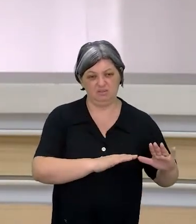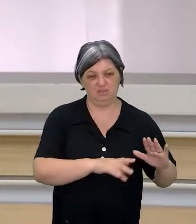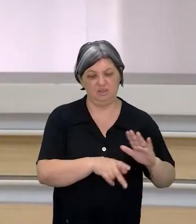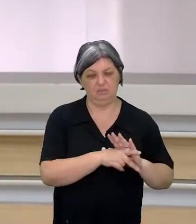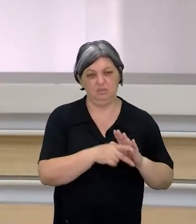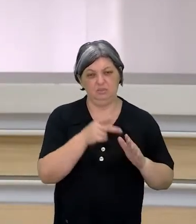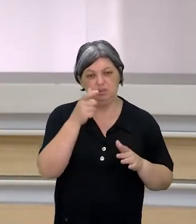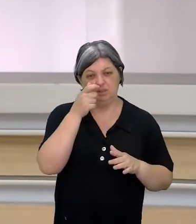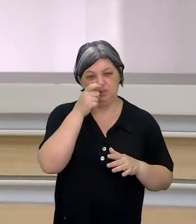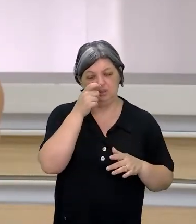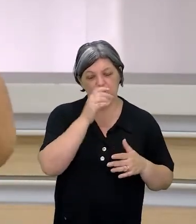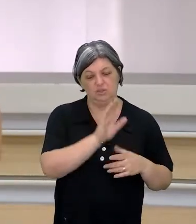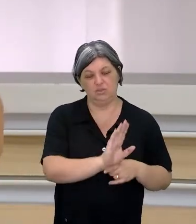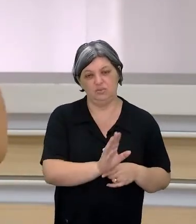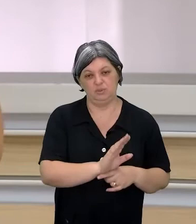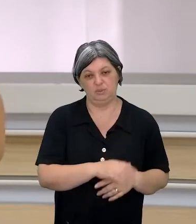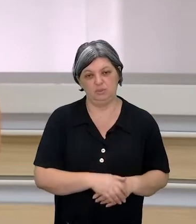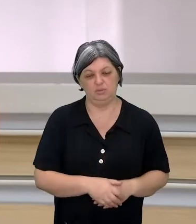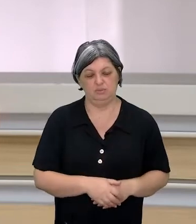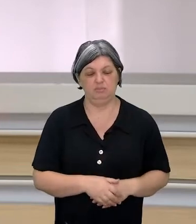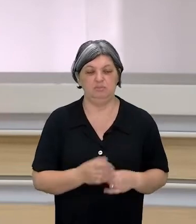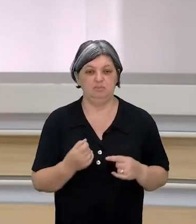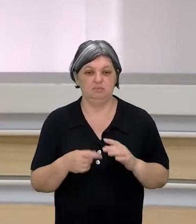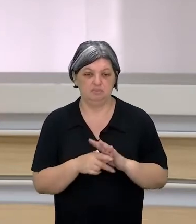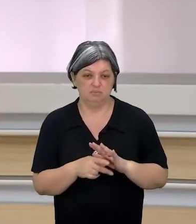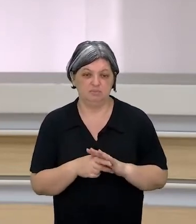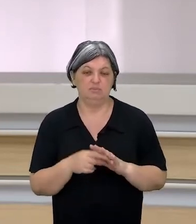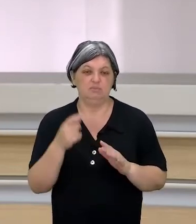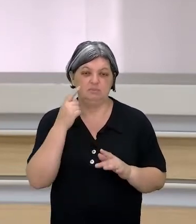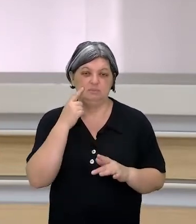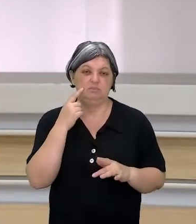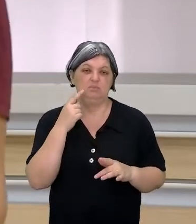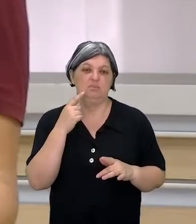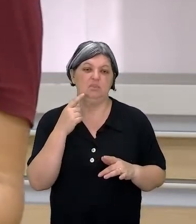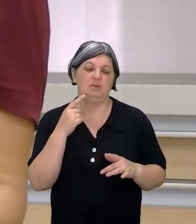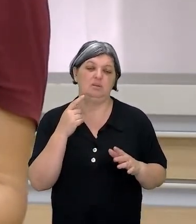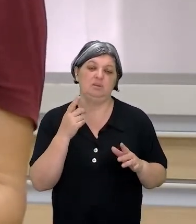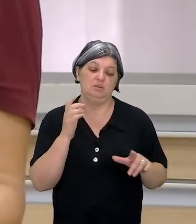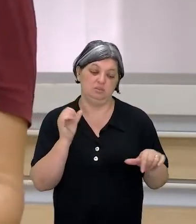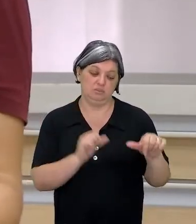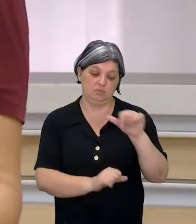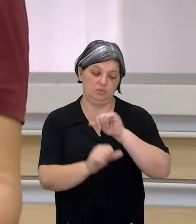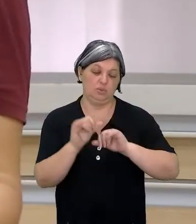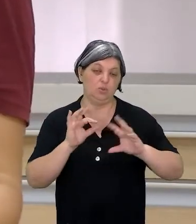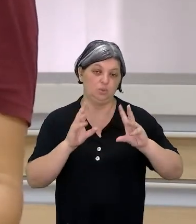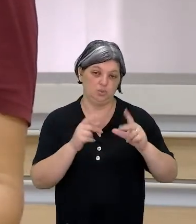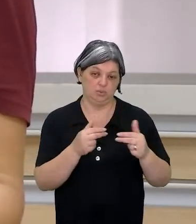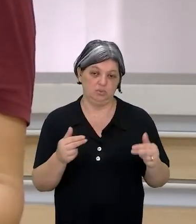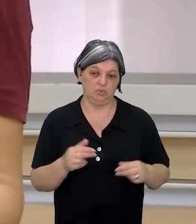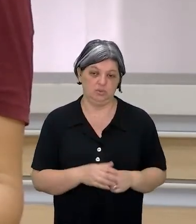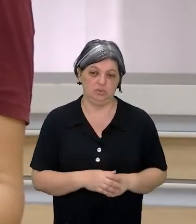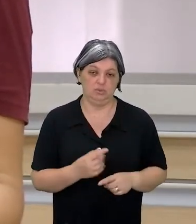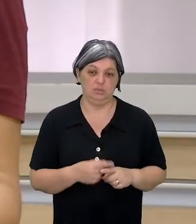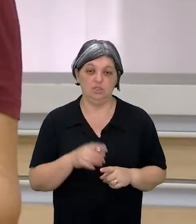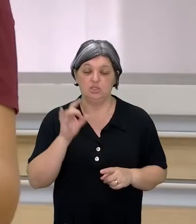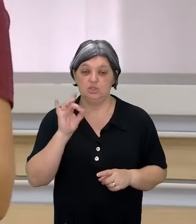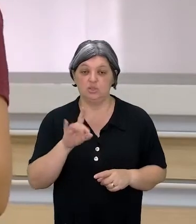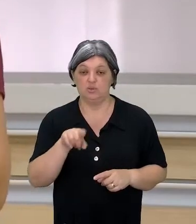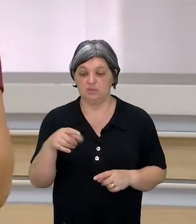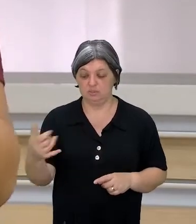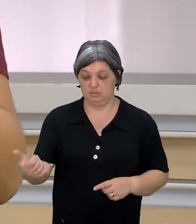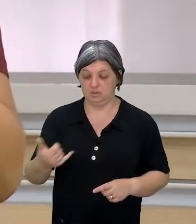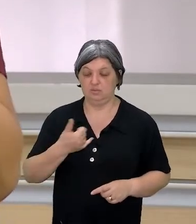O fato de que você me informou de algo e eu me comuniquei, já muda todo o teor da conversa. Ao invés de você só ter me avisado,